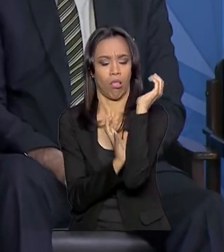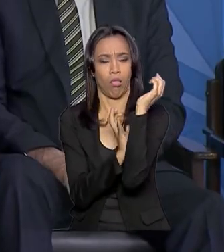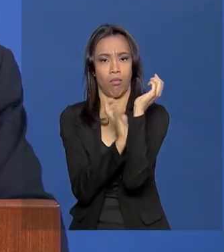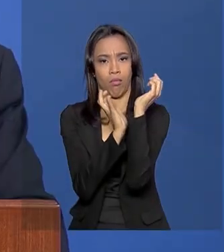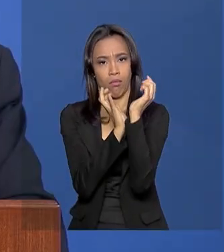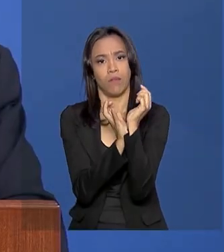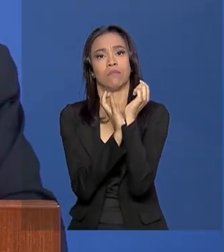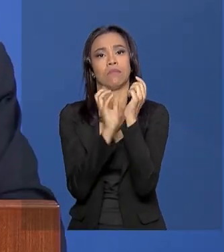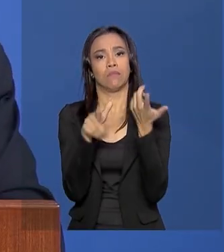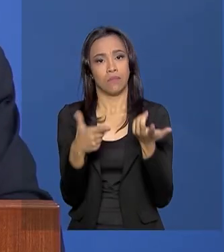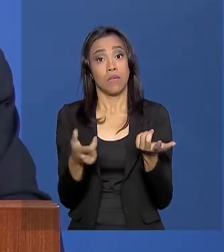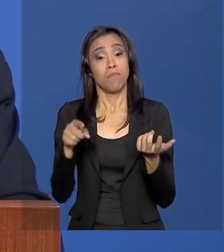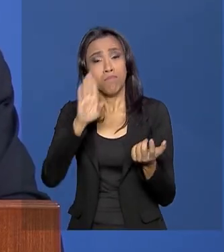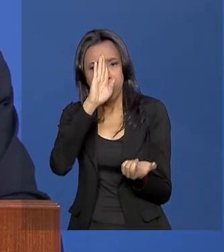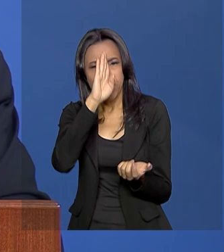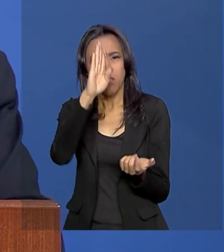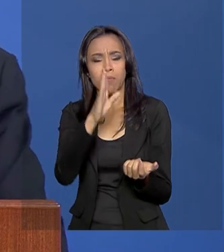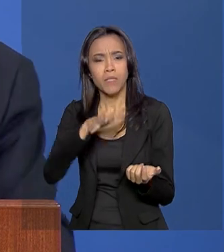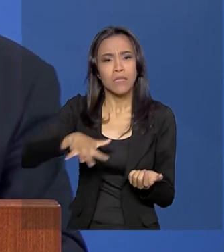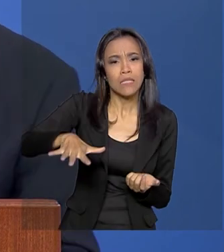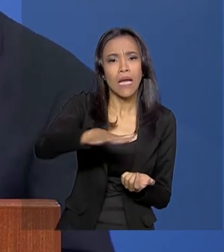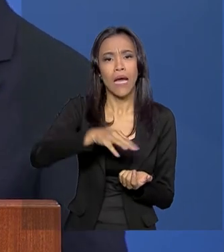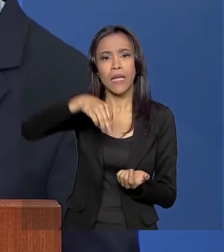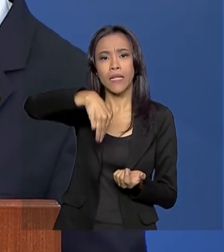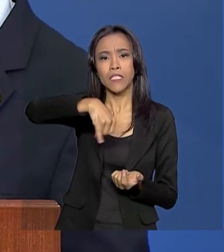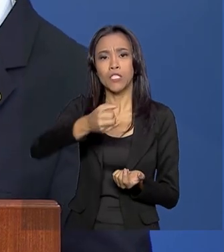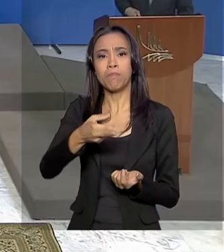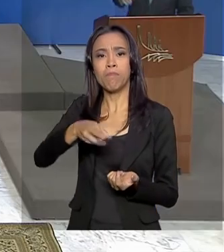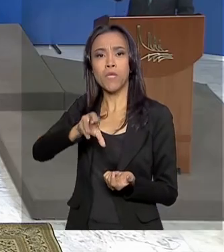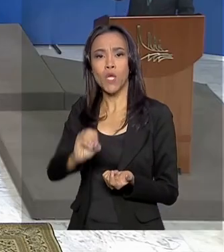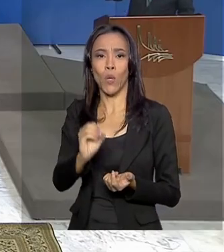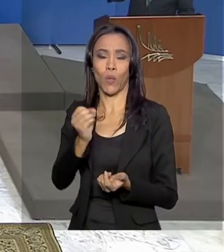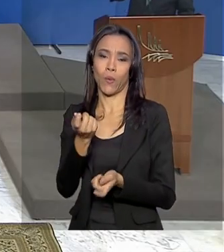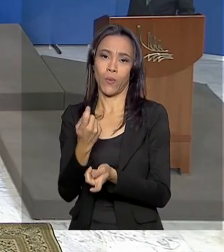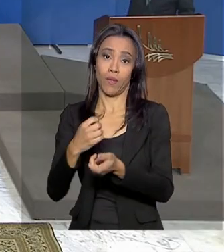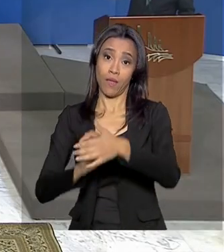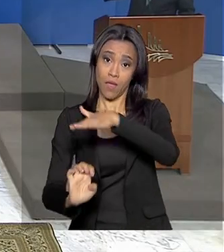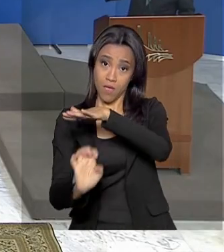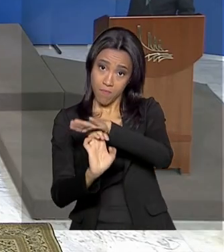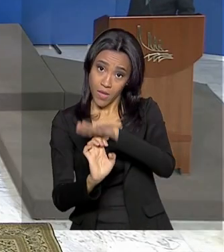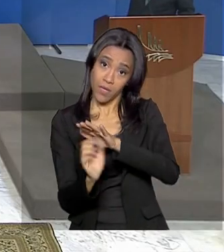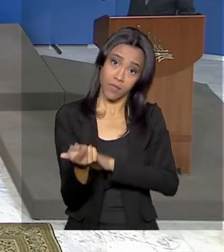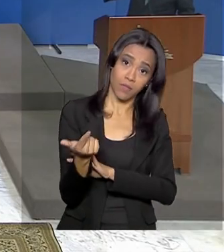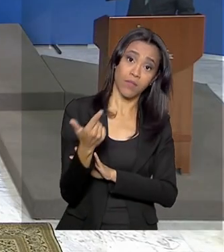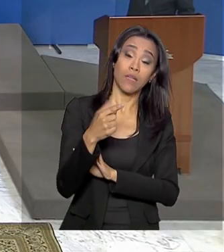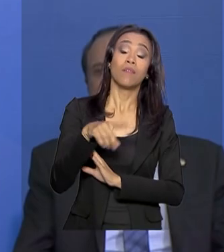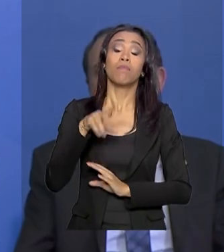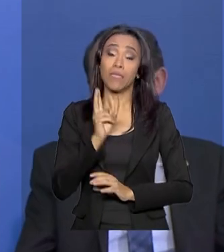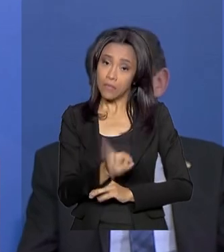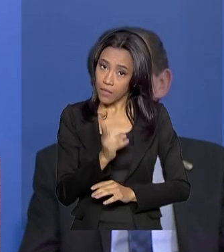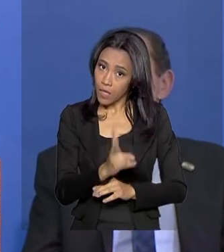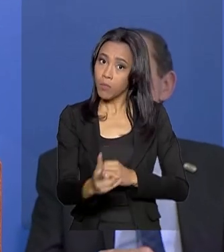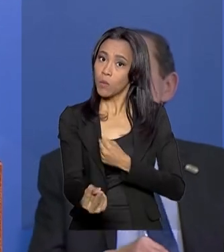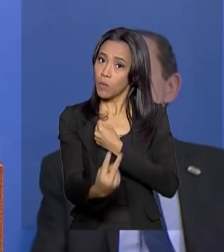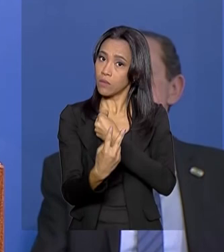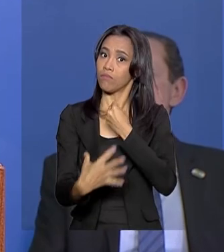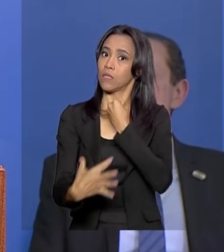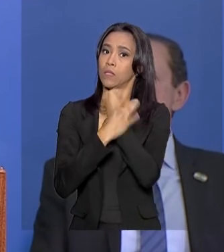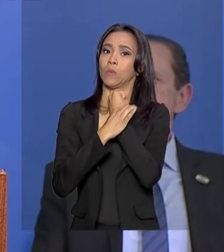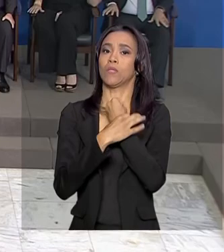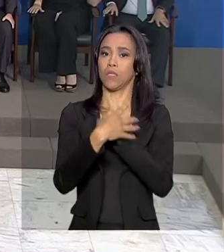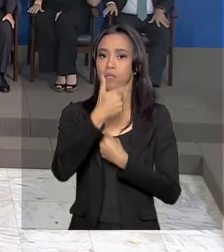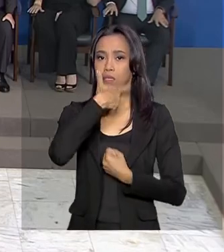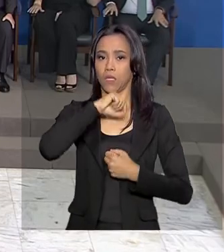especialmente para as microempresas e empresas de pequeno porte, sem desproteger os trabalhadores. Para o presidente Jair